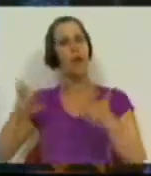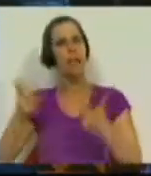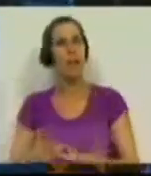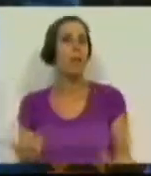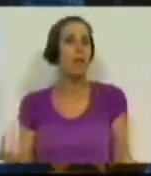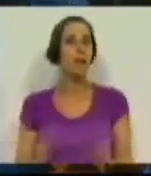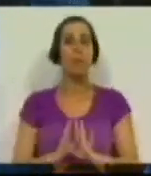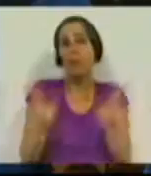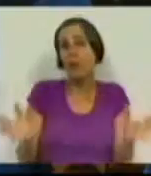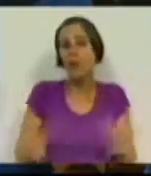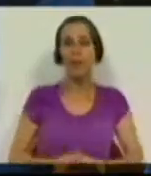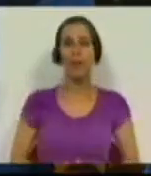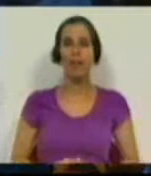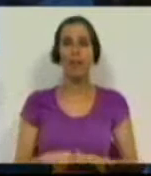que, portanto,